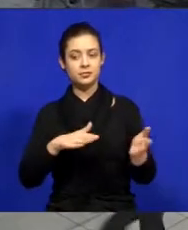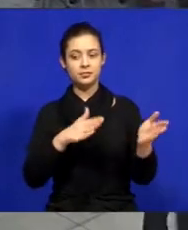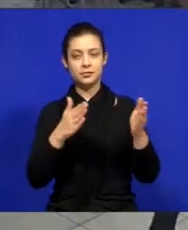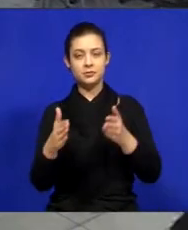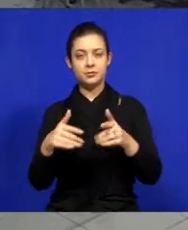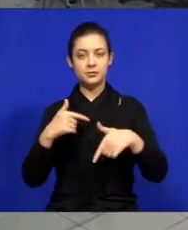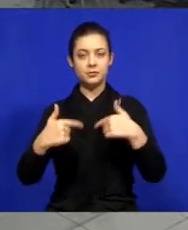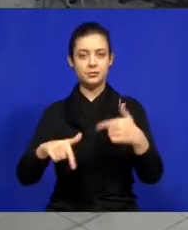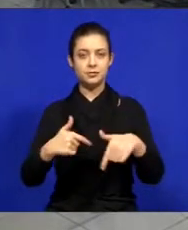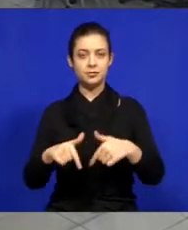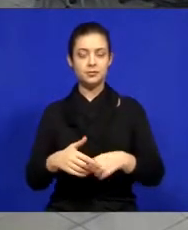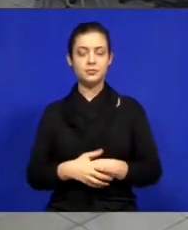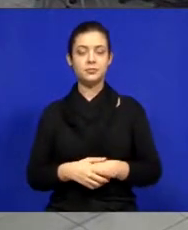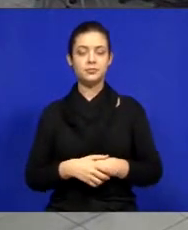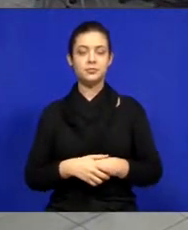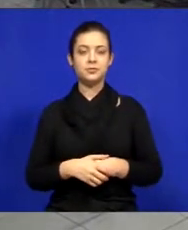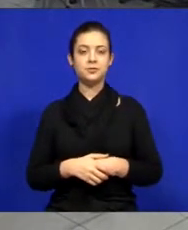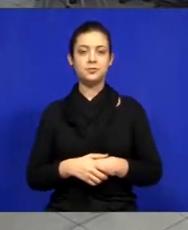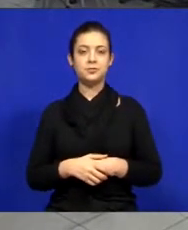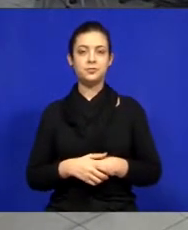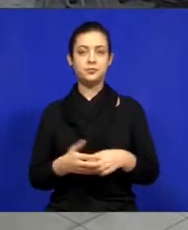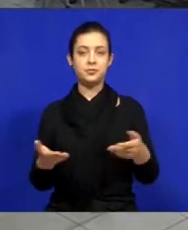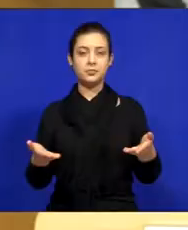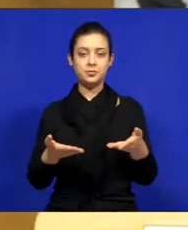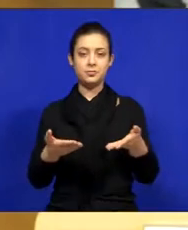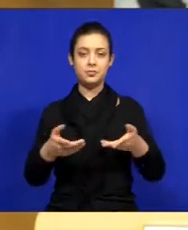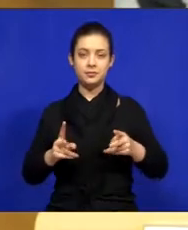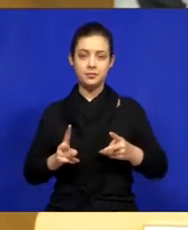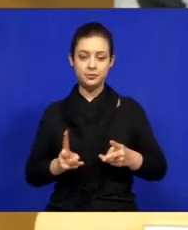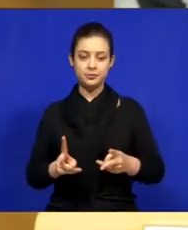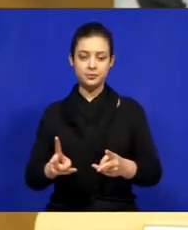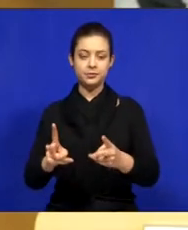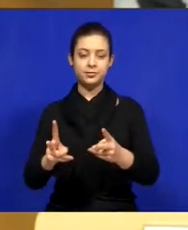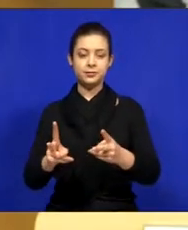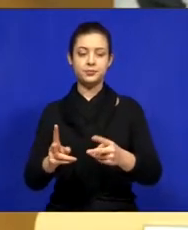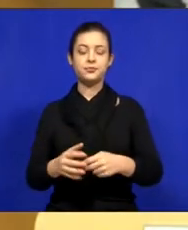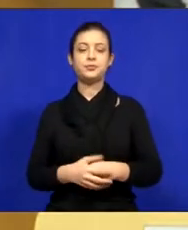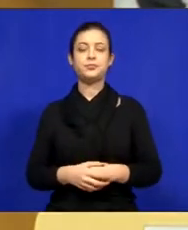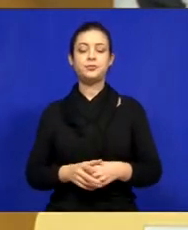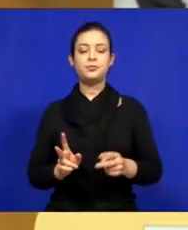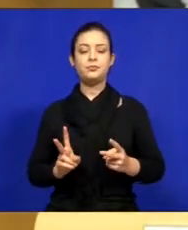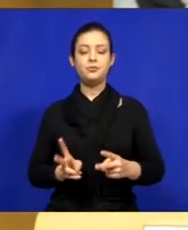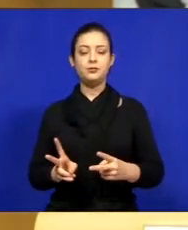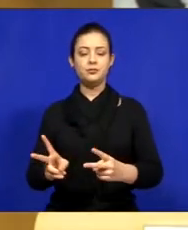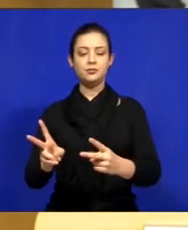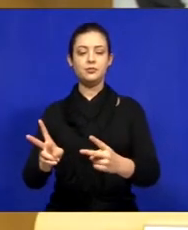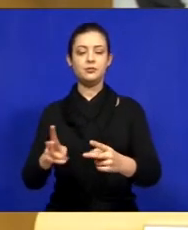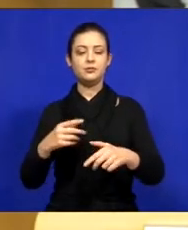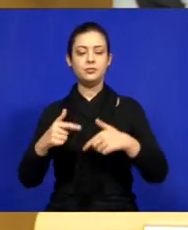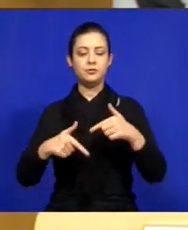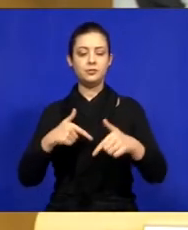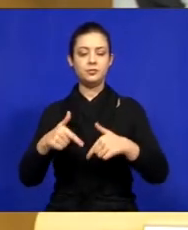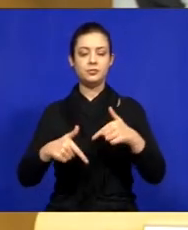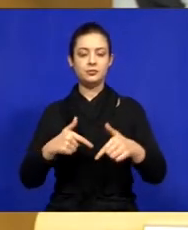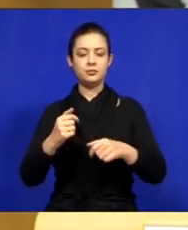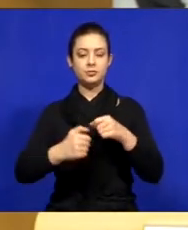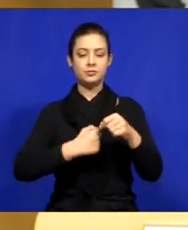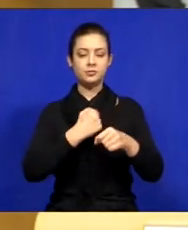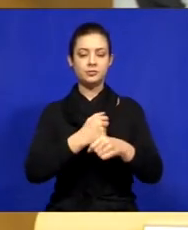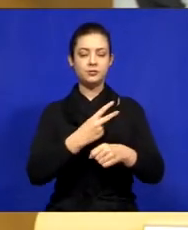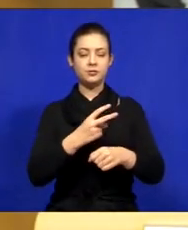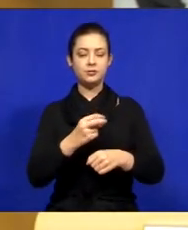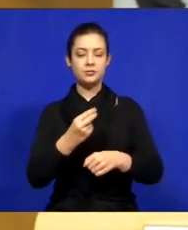agora dando continuidade aos trabalhos do ano de